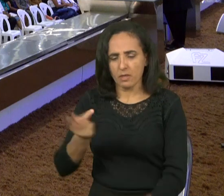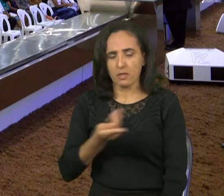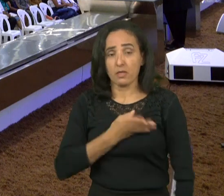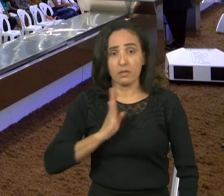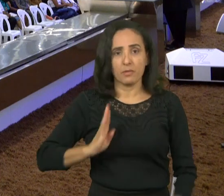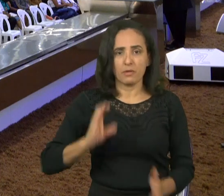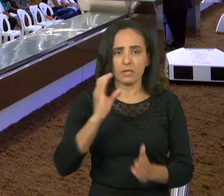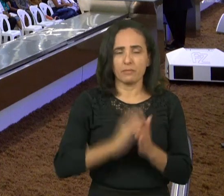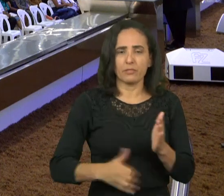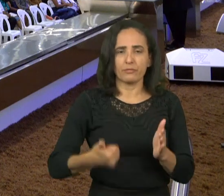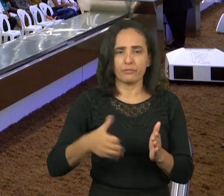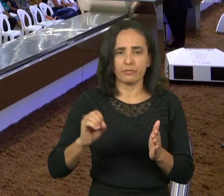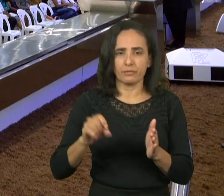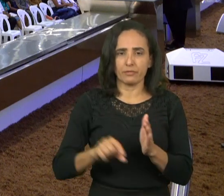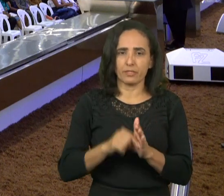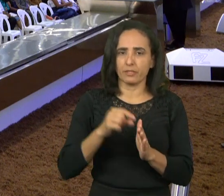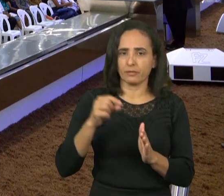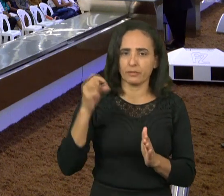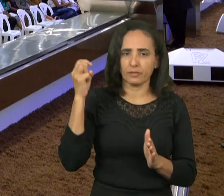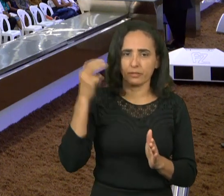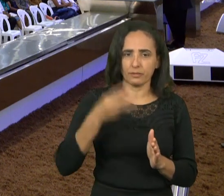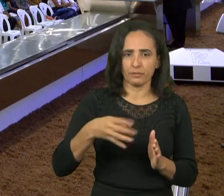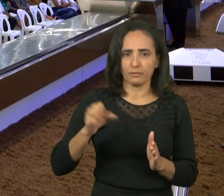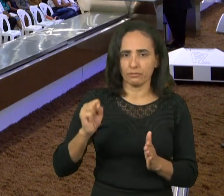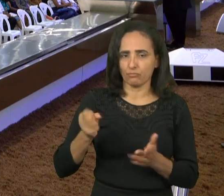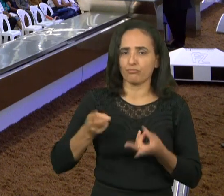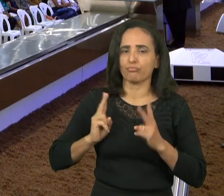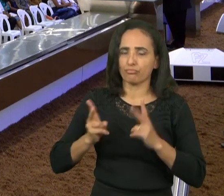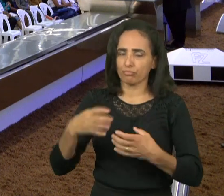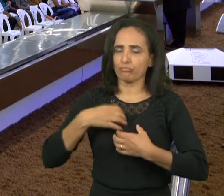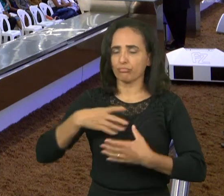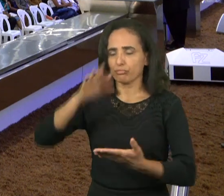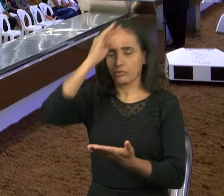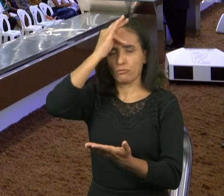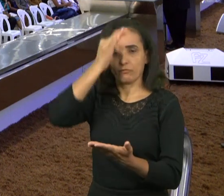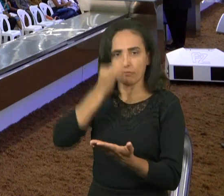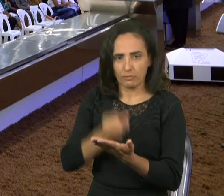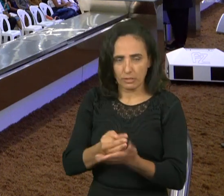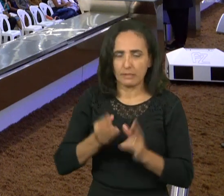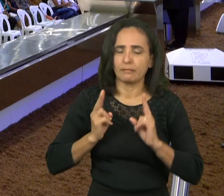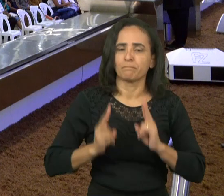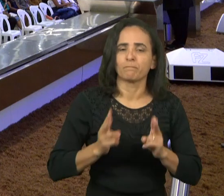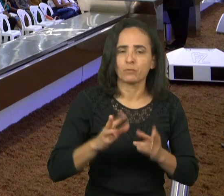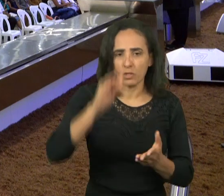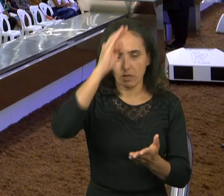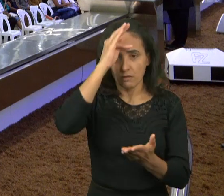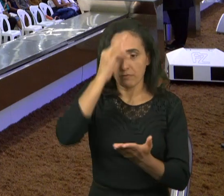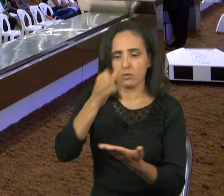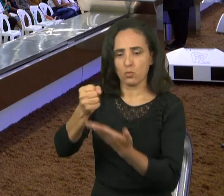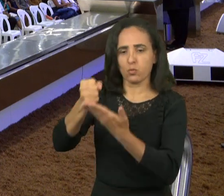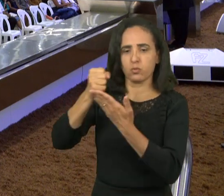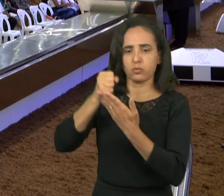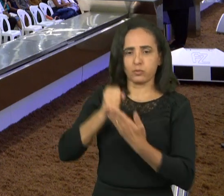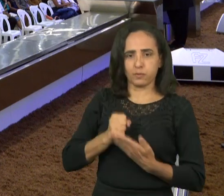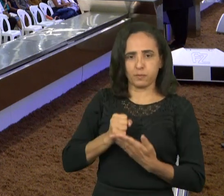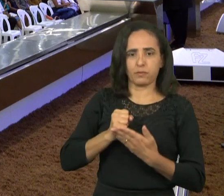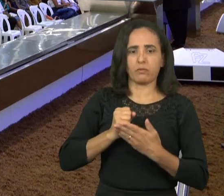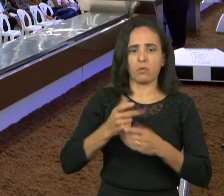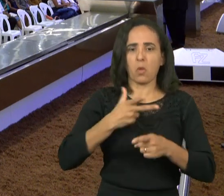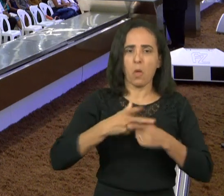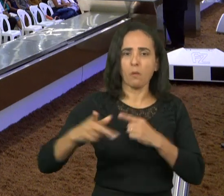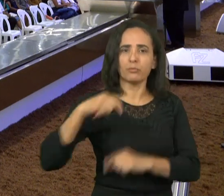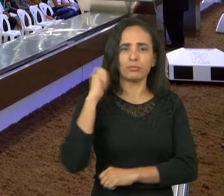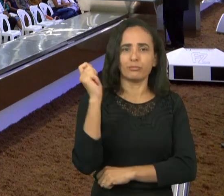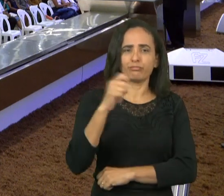diz mas o justo viverá da fé é a fé que nos ajuda a triunfar